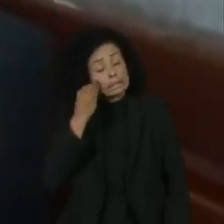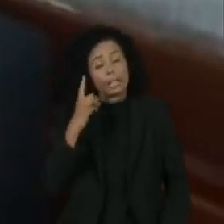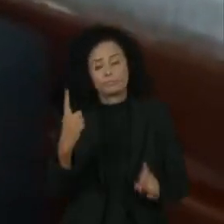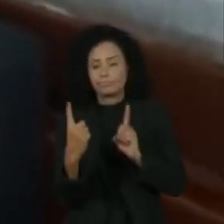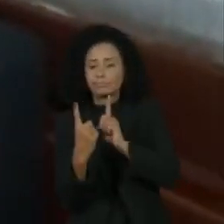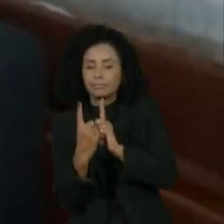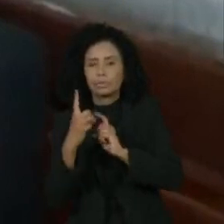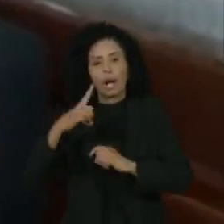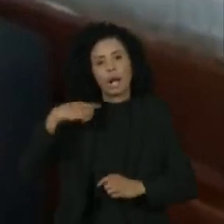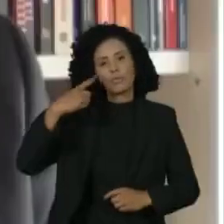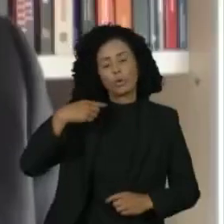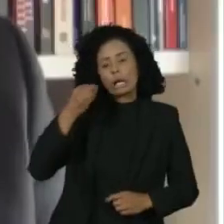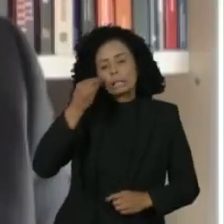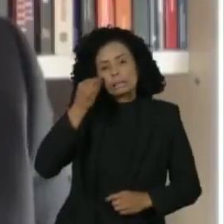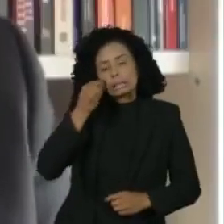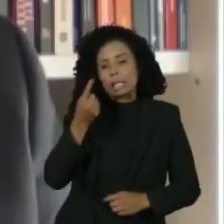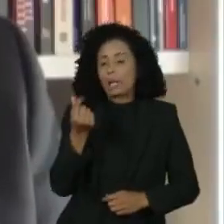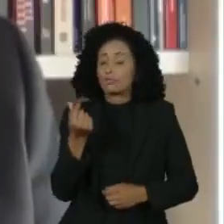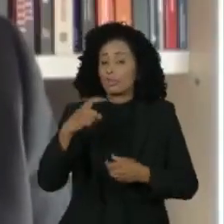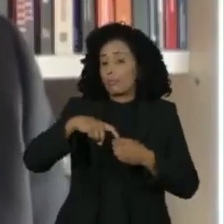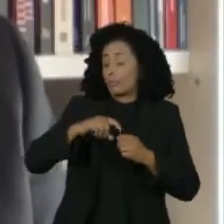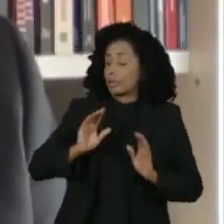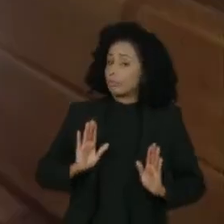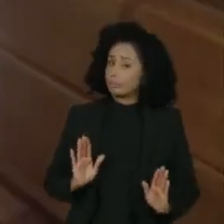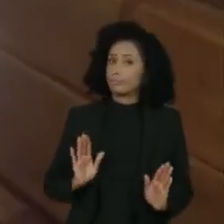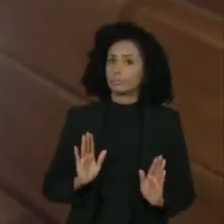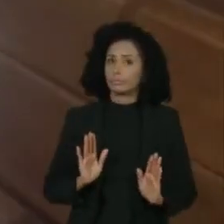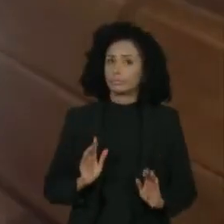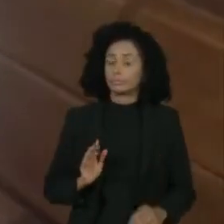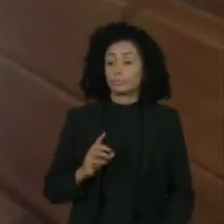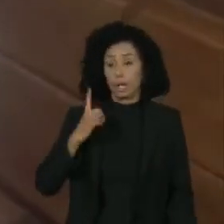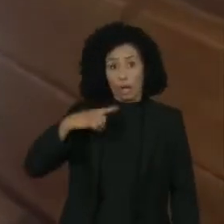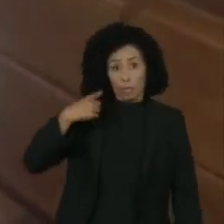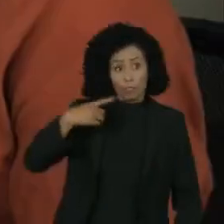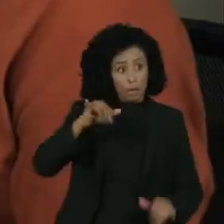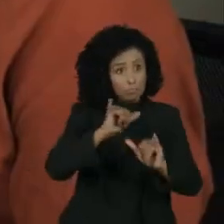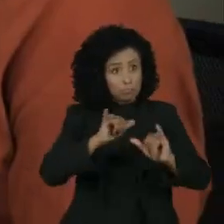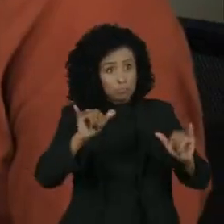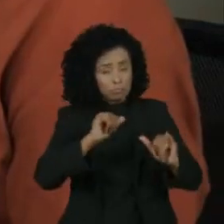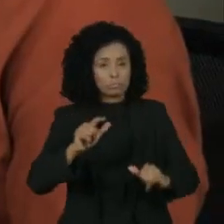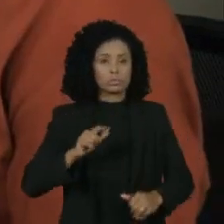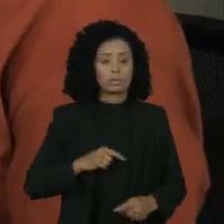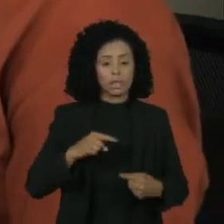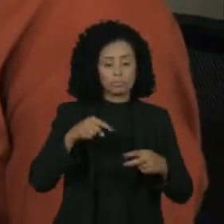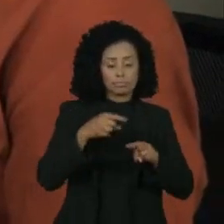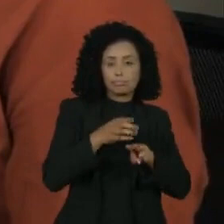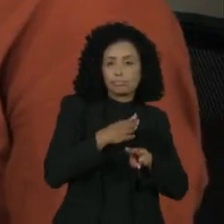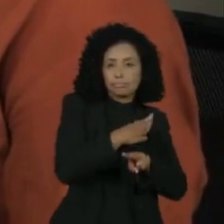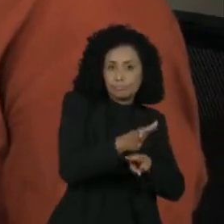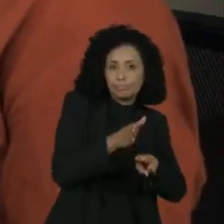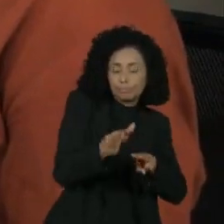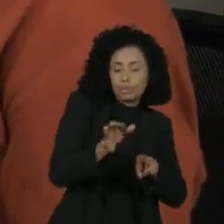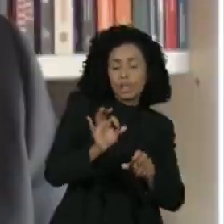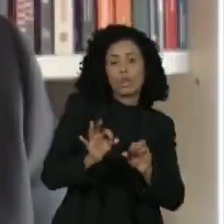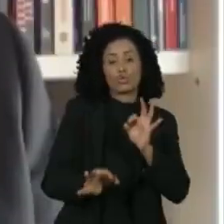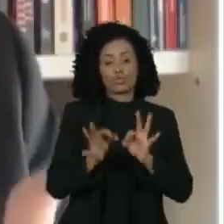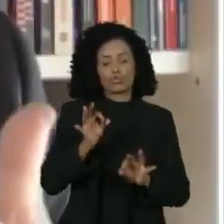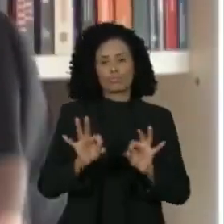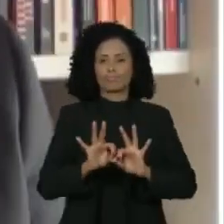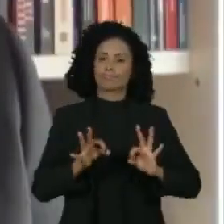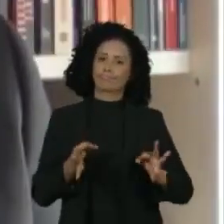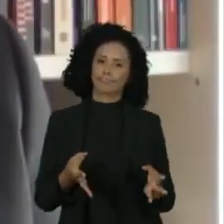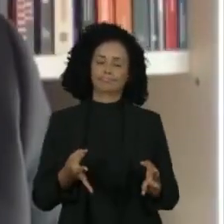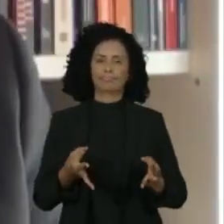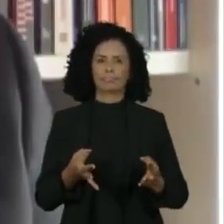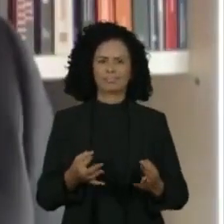como que vai fazer. Segundo este advogado, o caminho nos dois casos é o juizado de pequenas causas. Quem